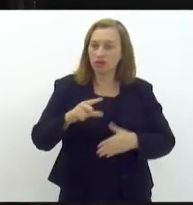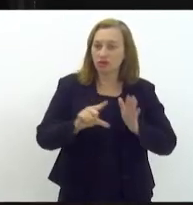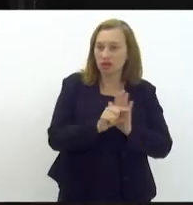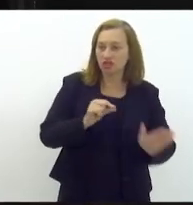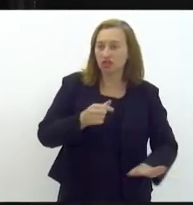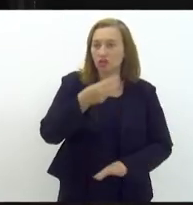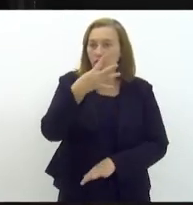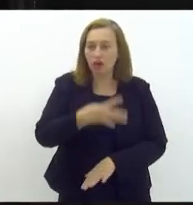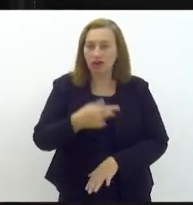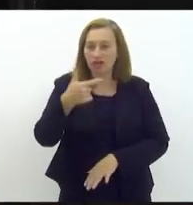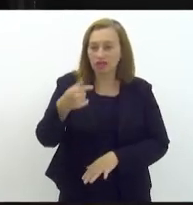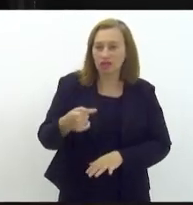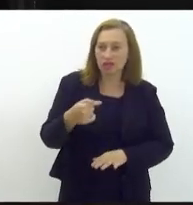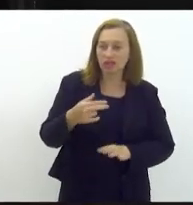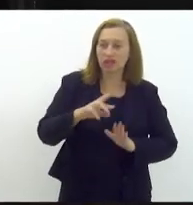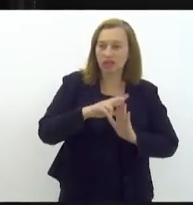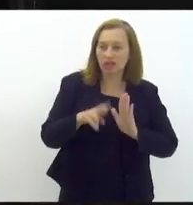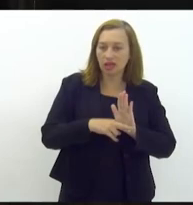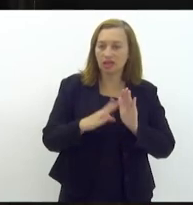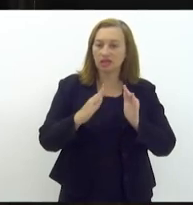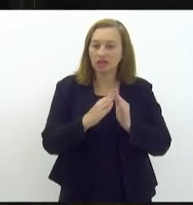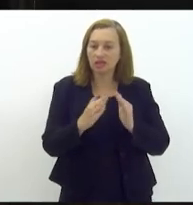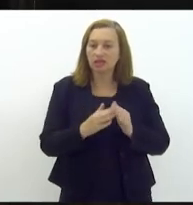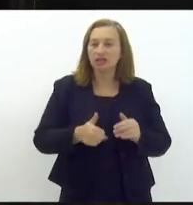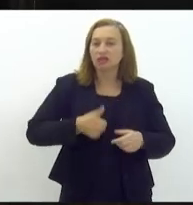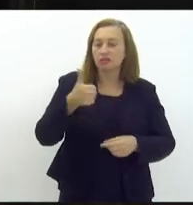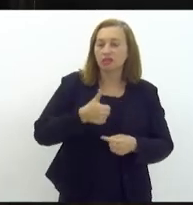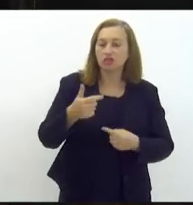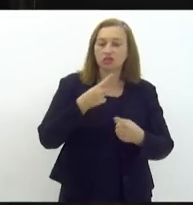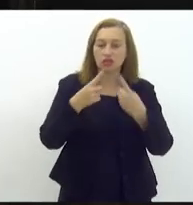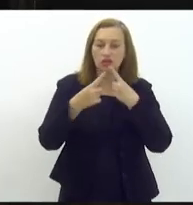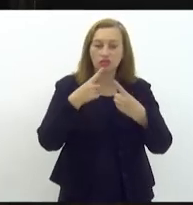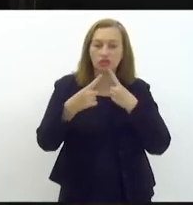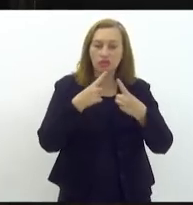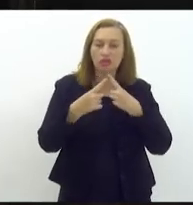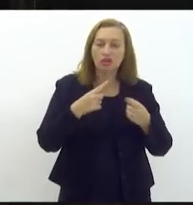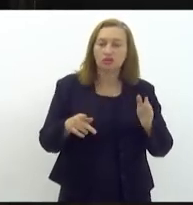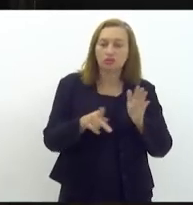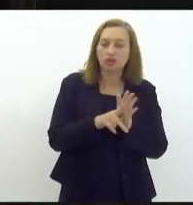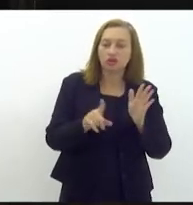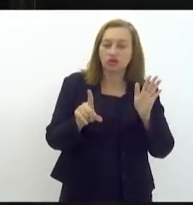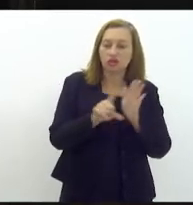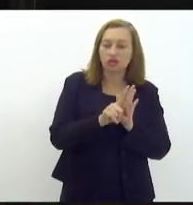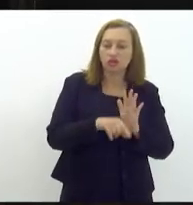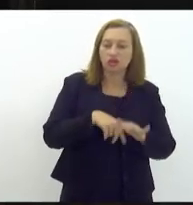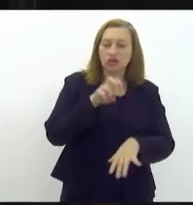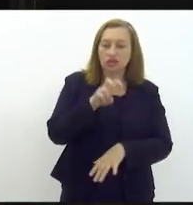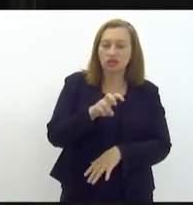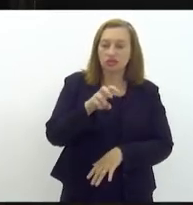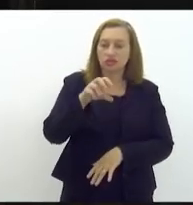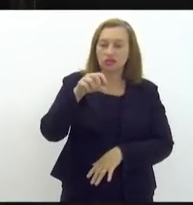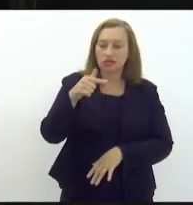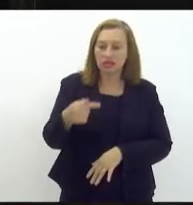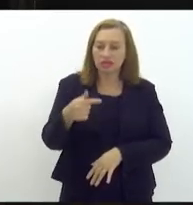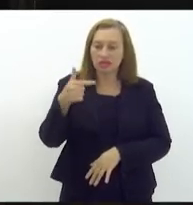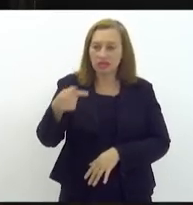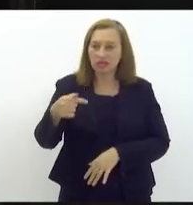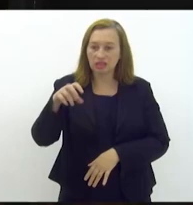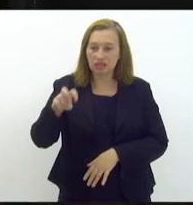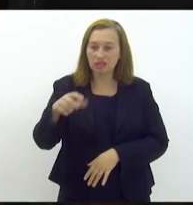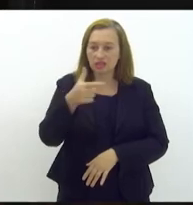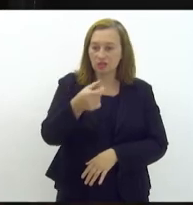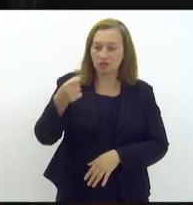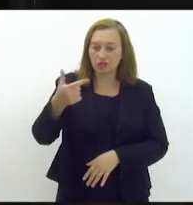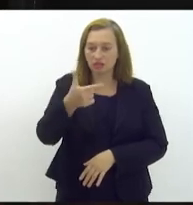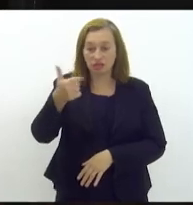artigo 47, o regimento interno. Em tramitação ordinária, em primeira discussão, projeto de lei número 5.775 de